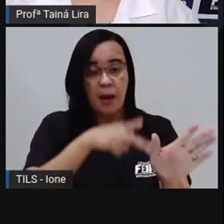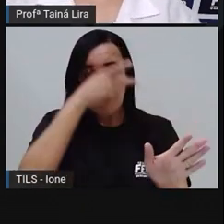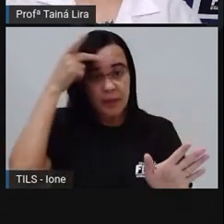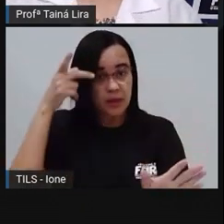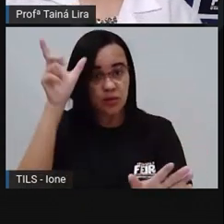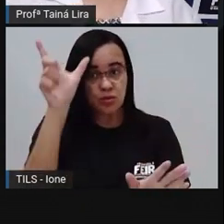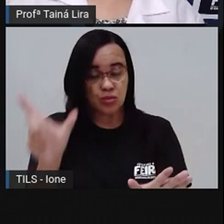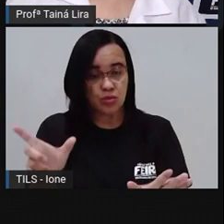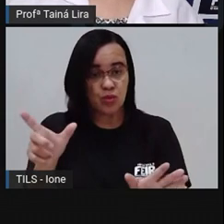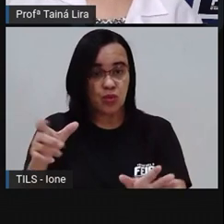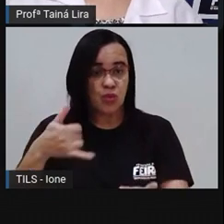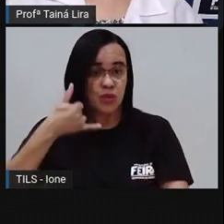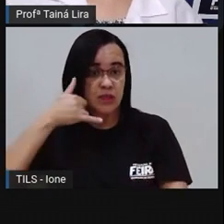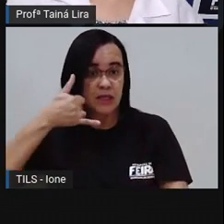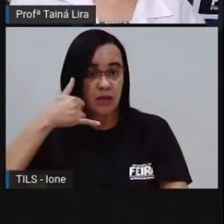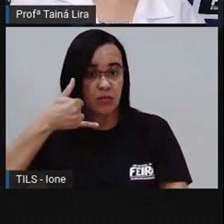não é?